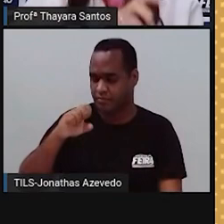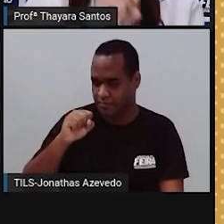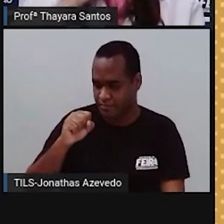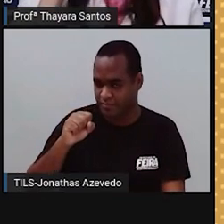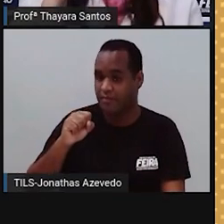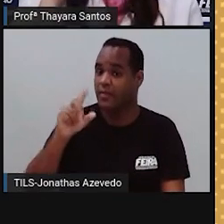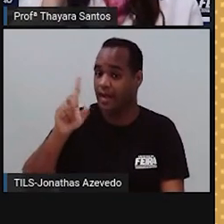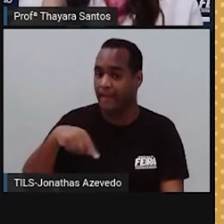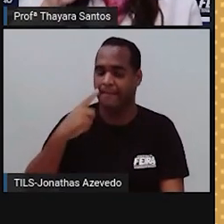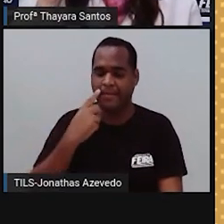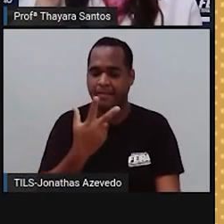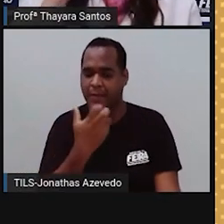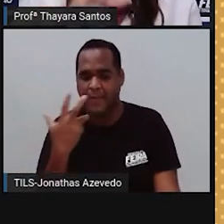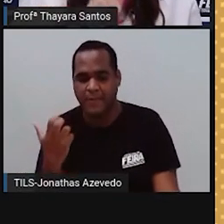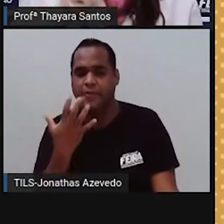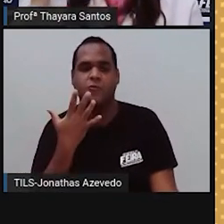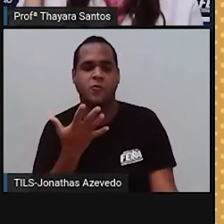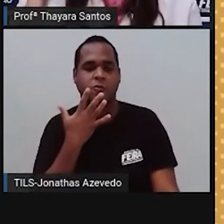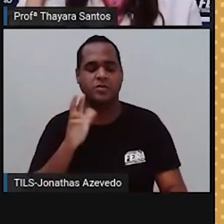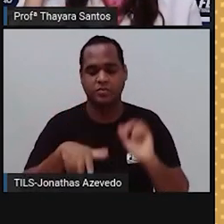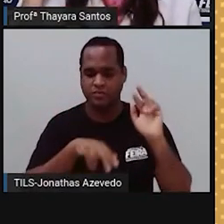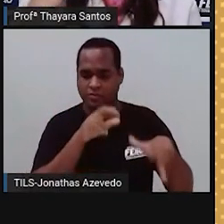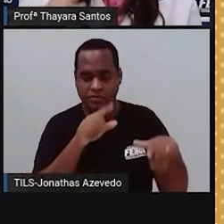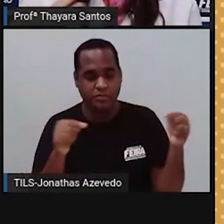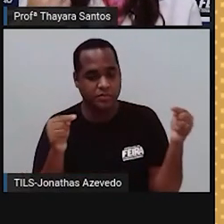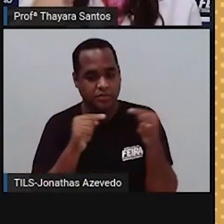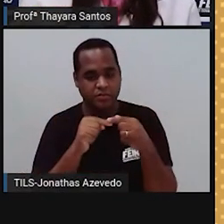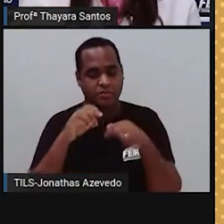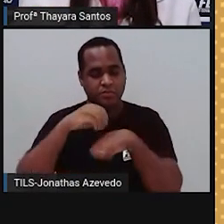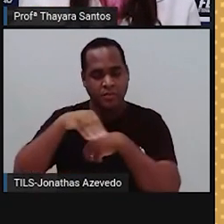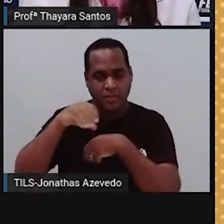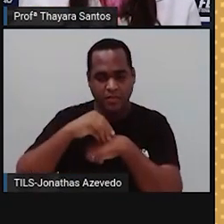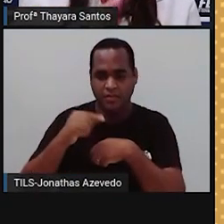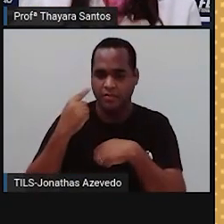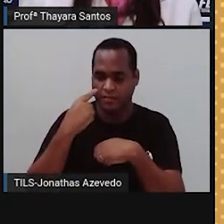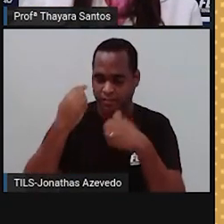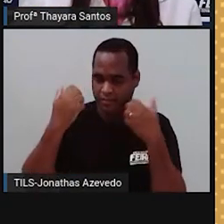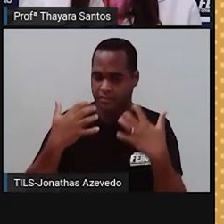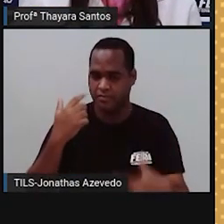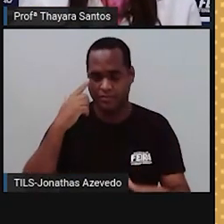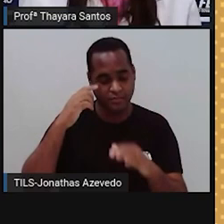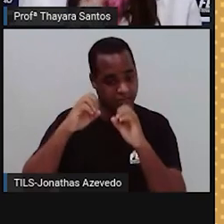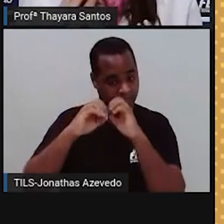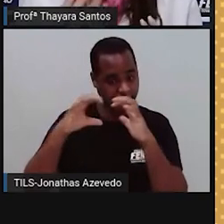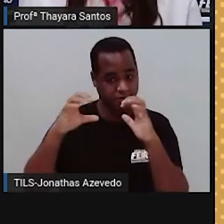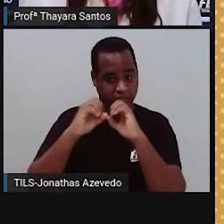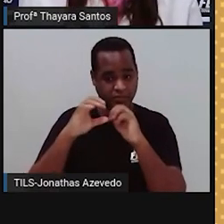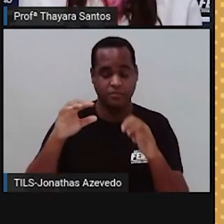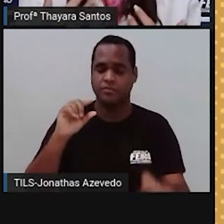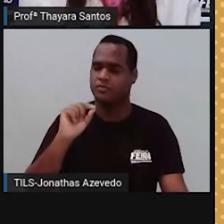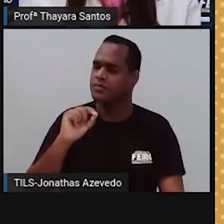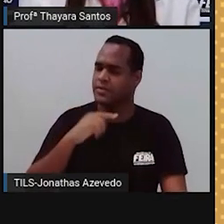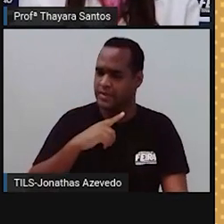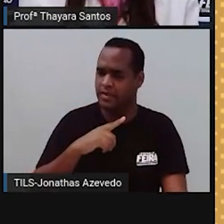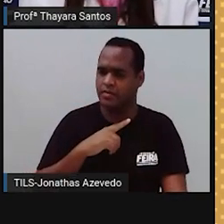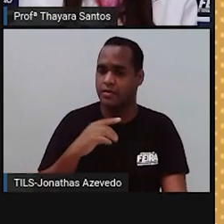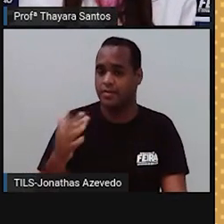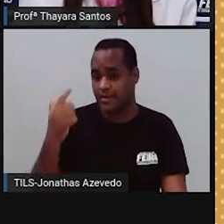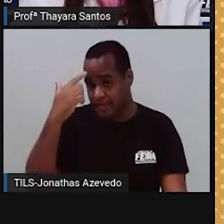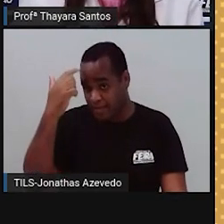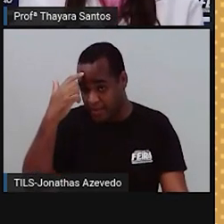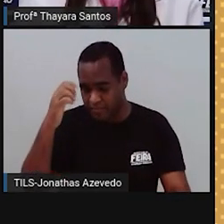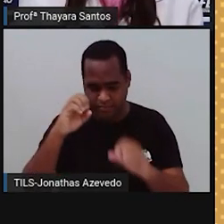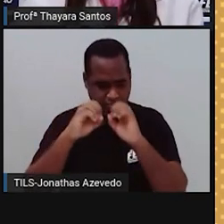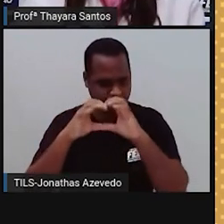percebem essas cores diferentes, mandam essa informação para o nosso cérebro através do nervo óptico e o cérebro que vai